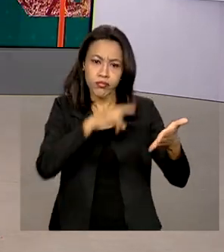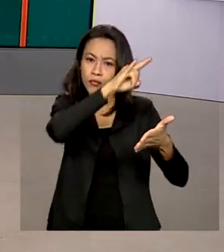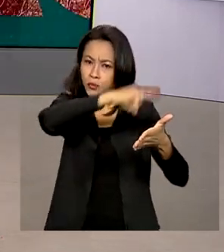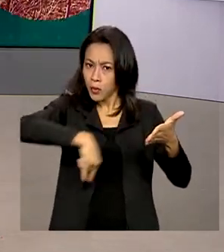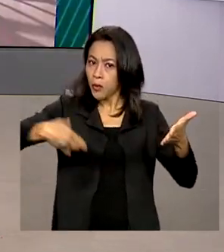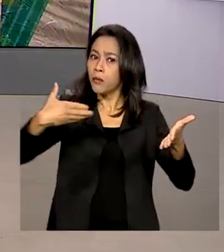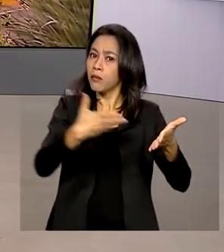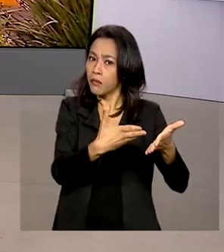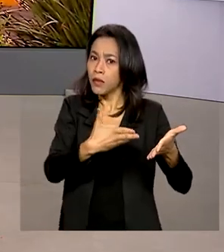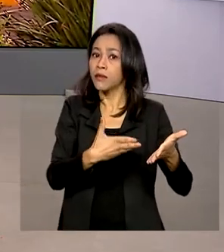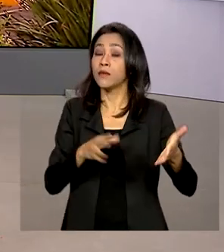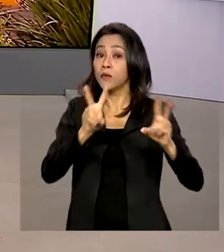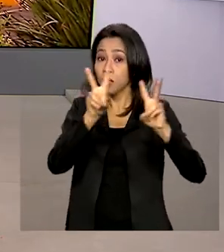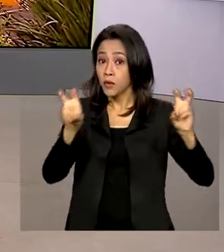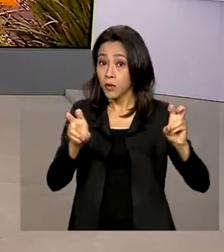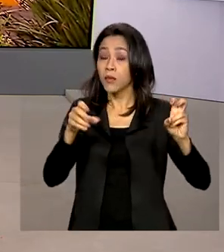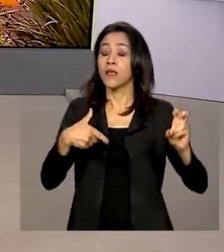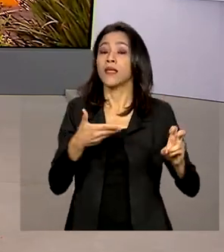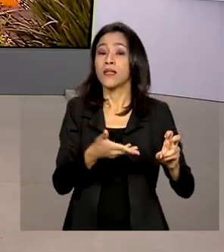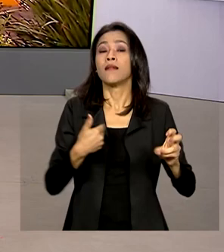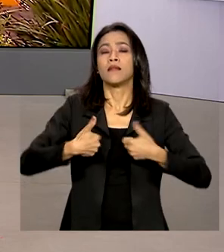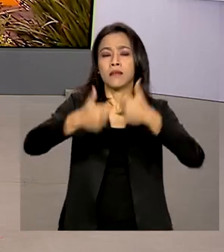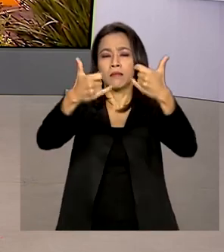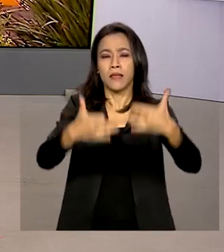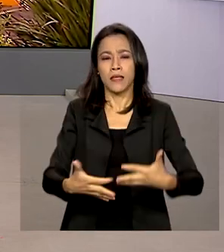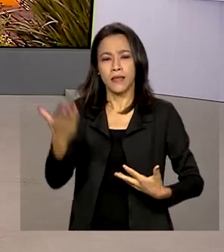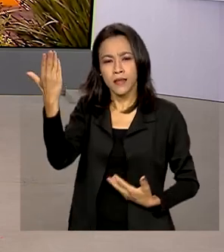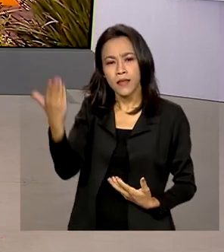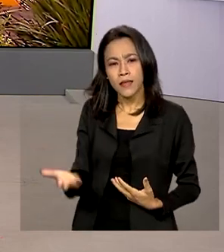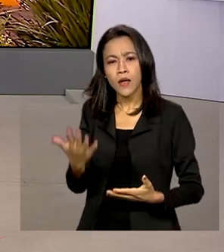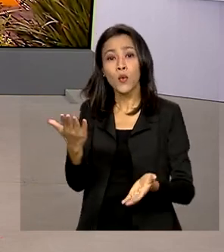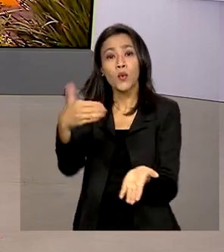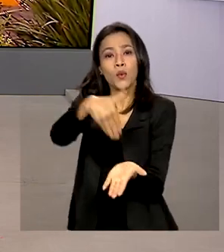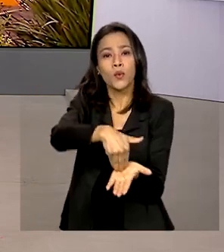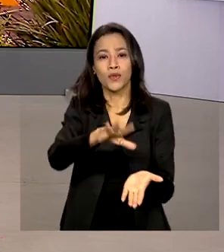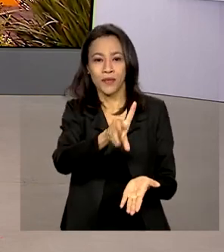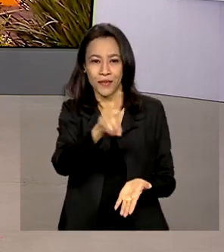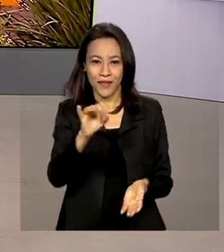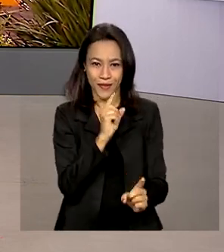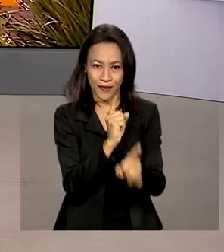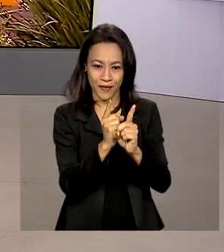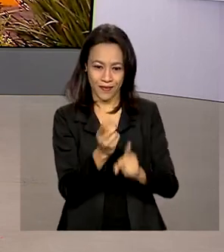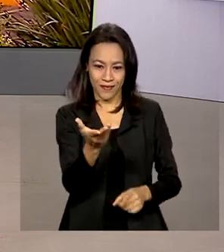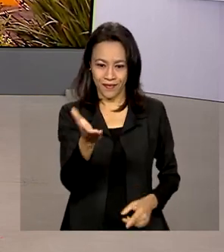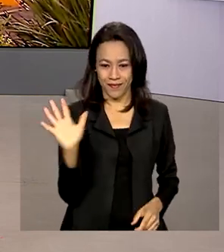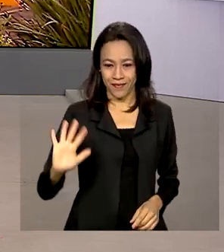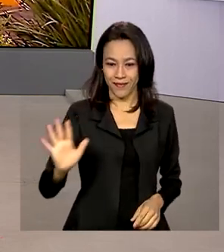repórter Márcia Fernandes traz pra gente agora os detalhes dos últimos dias do encontro. Oi, Márcia, bom dia.